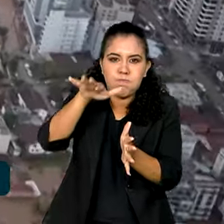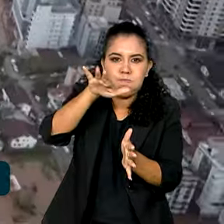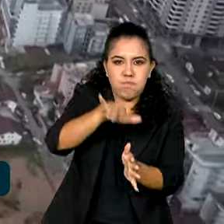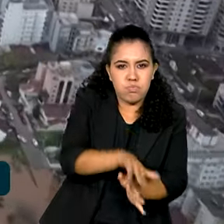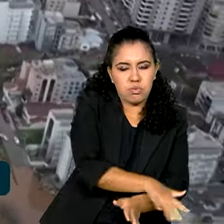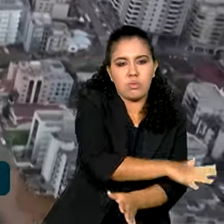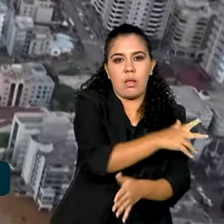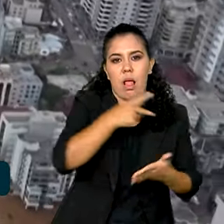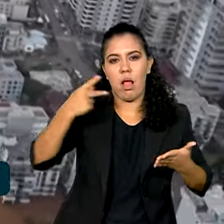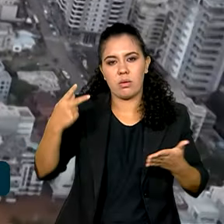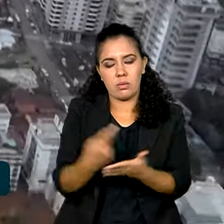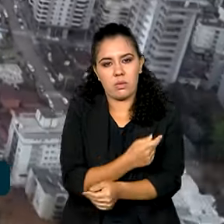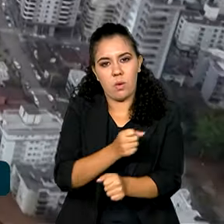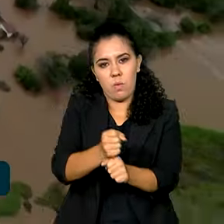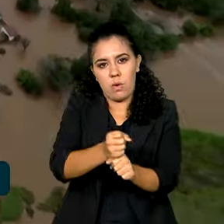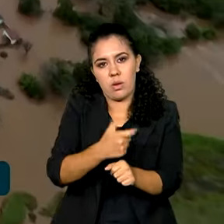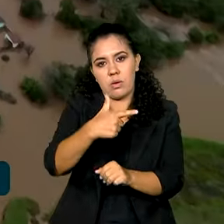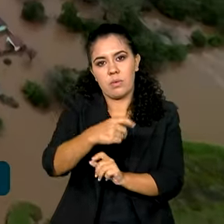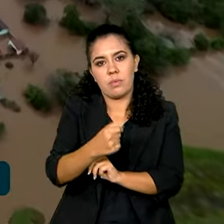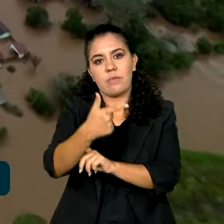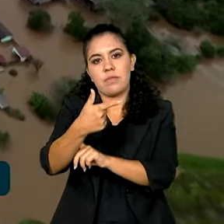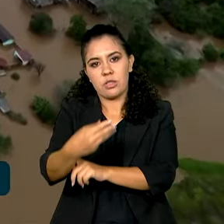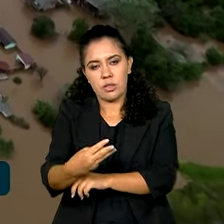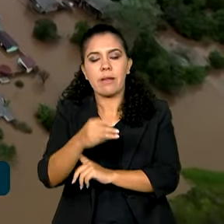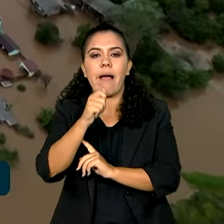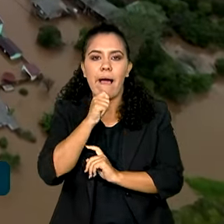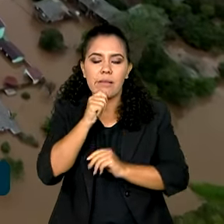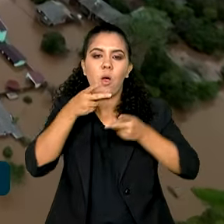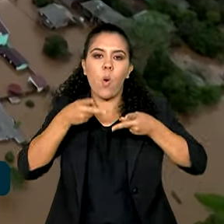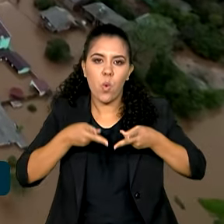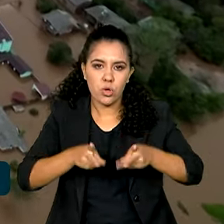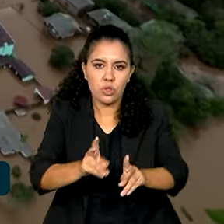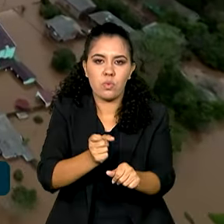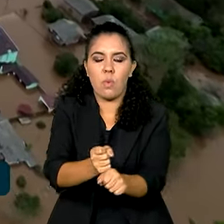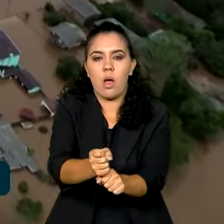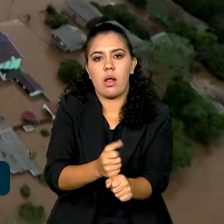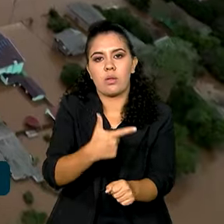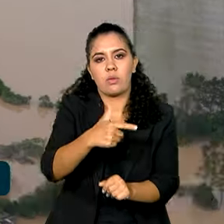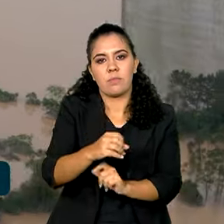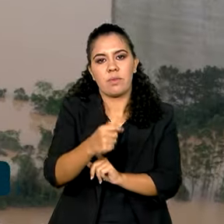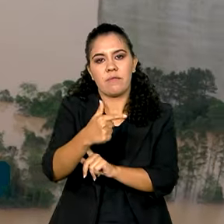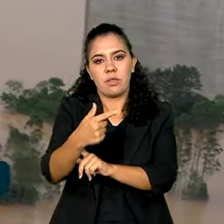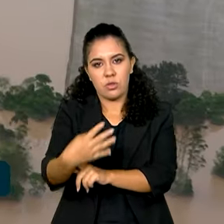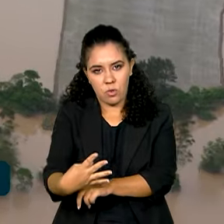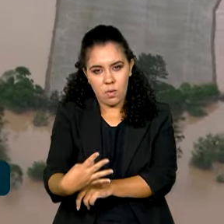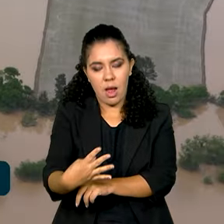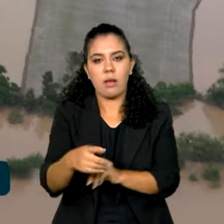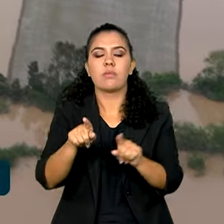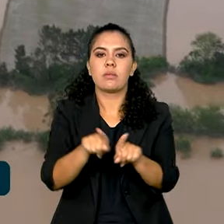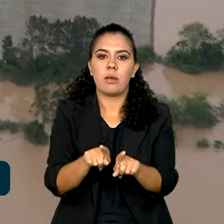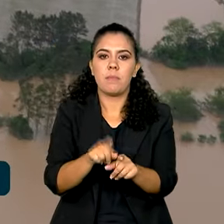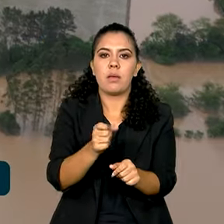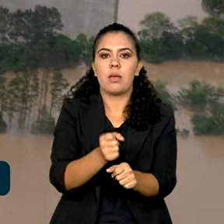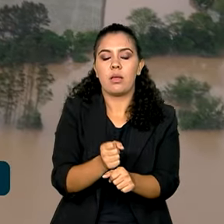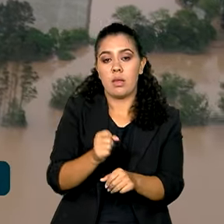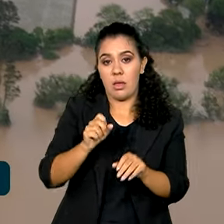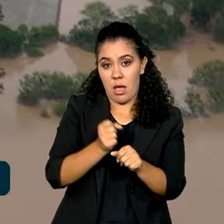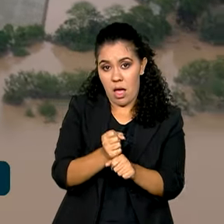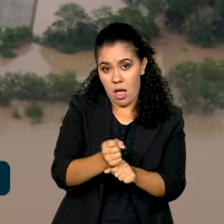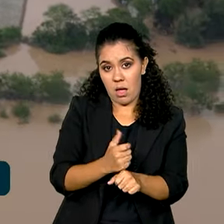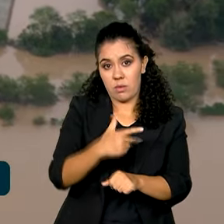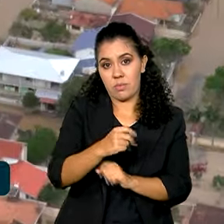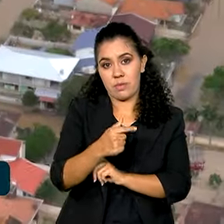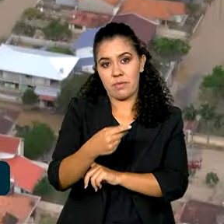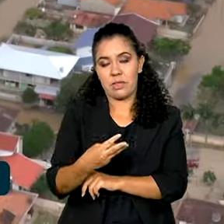ocorreu em 2023 e continua a ocorrer em 2024. Em 2023, afetando